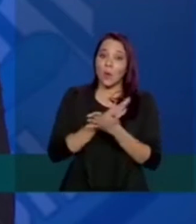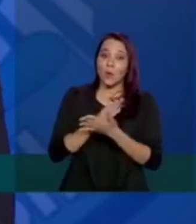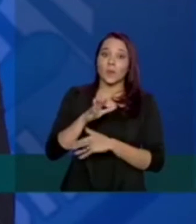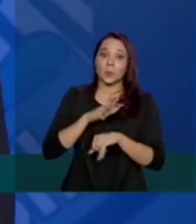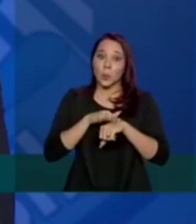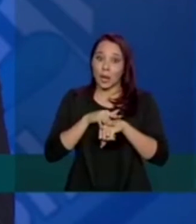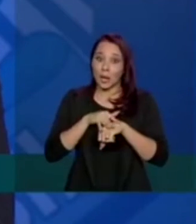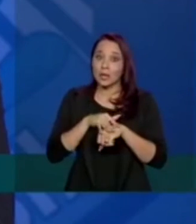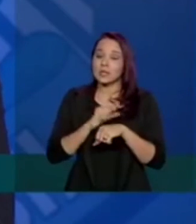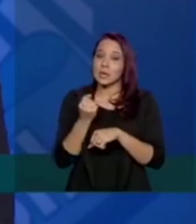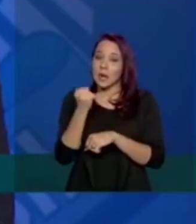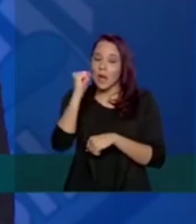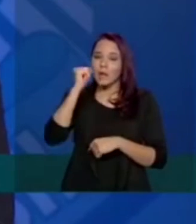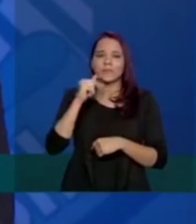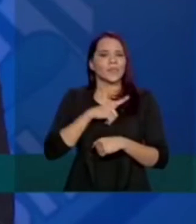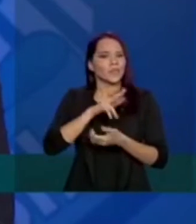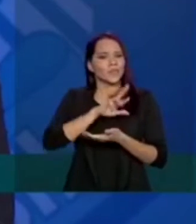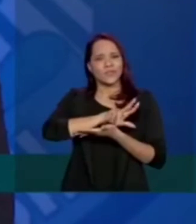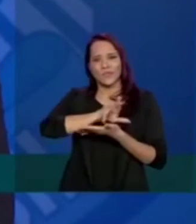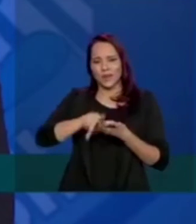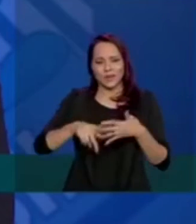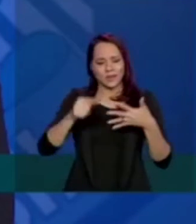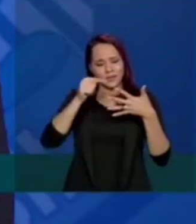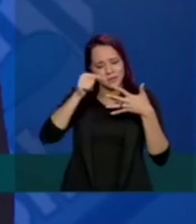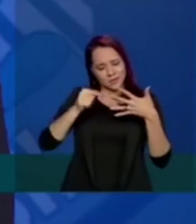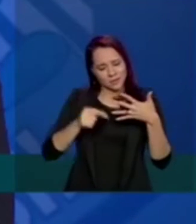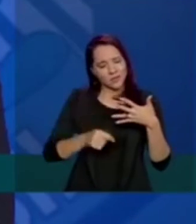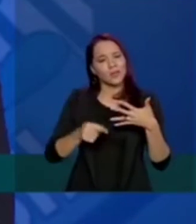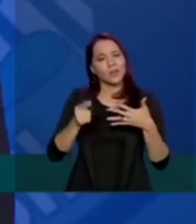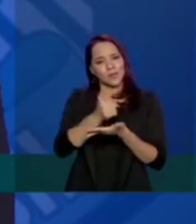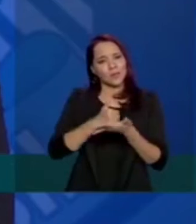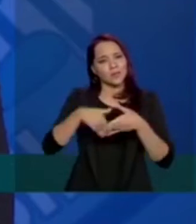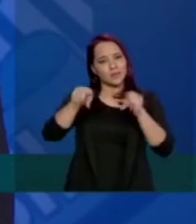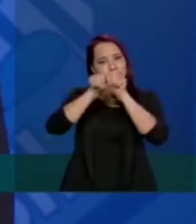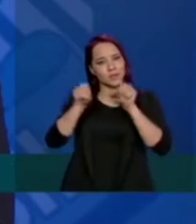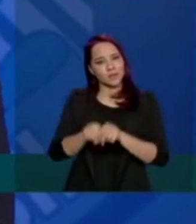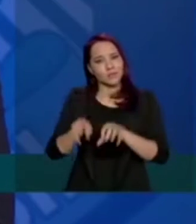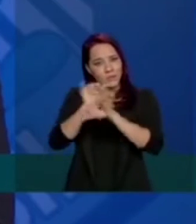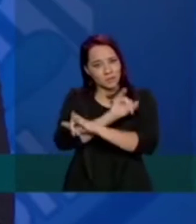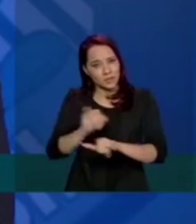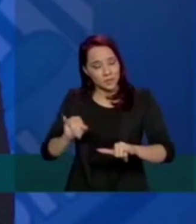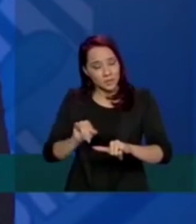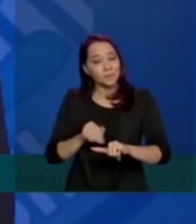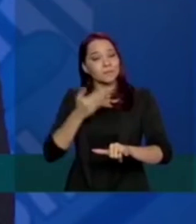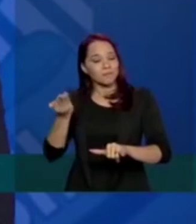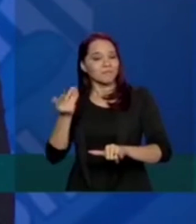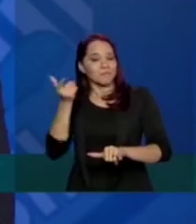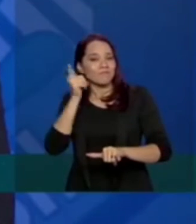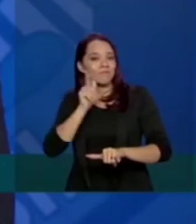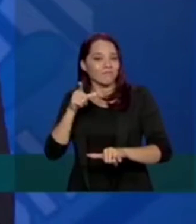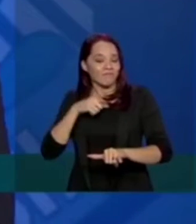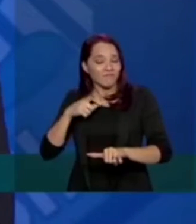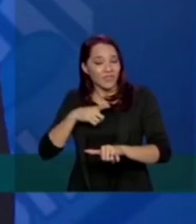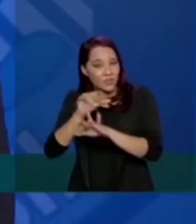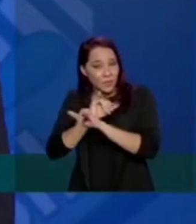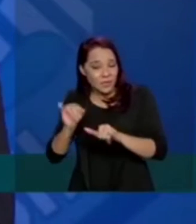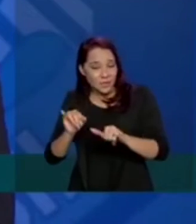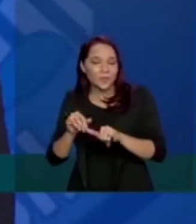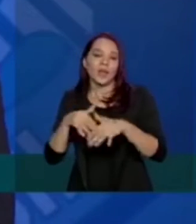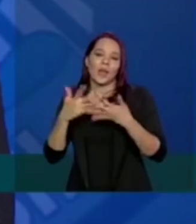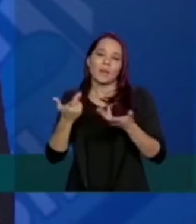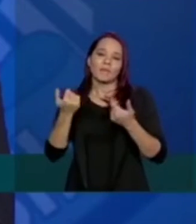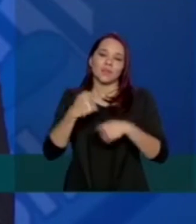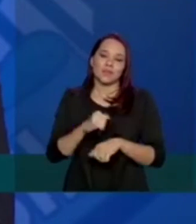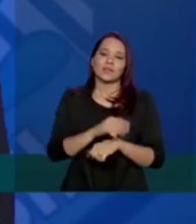vários requisitos que fazem parte desse sistema de informação e que, para a gente ter essa informação, tem 100